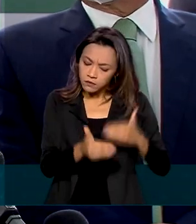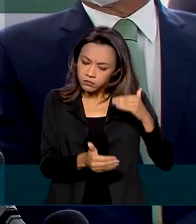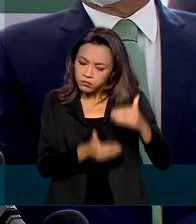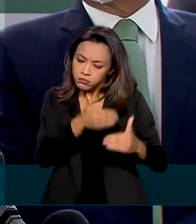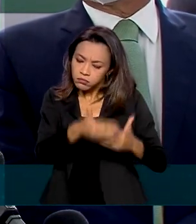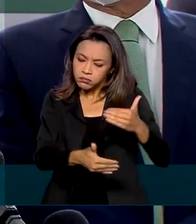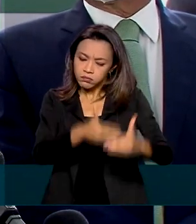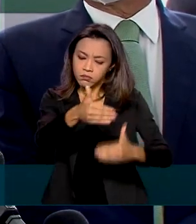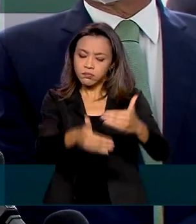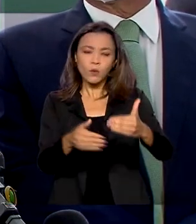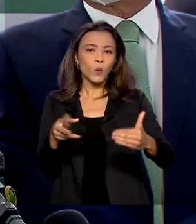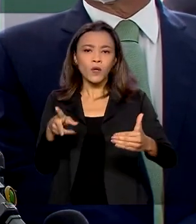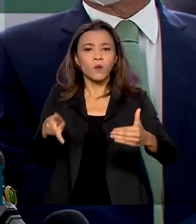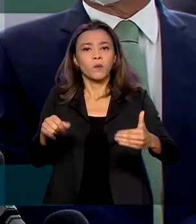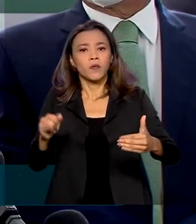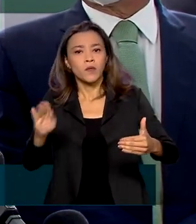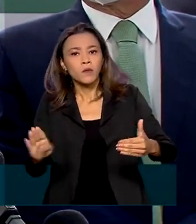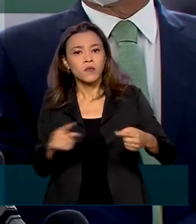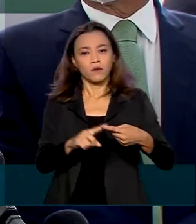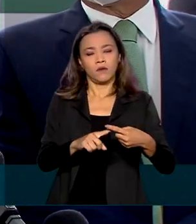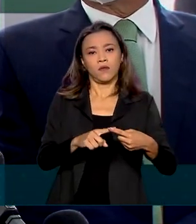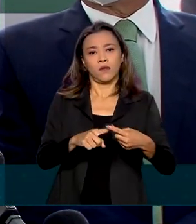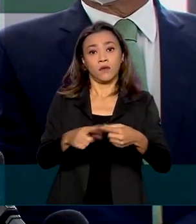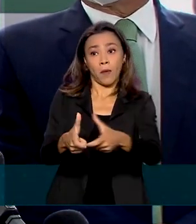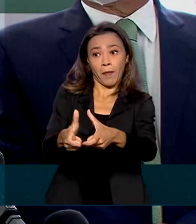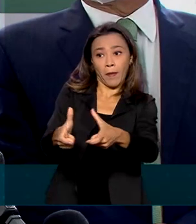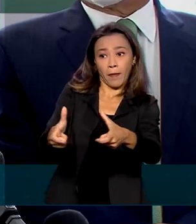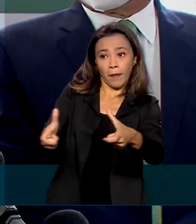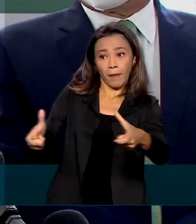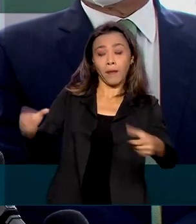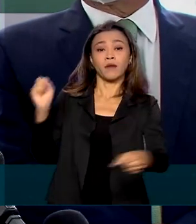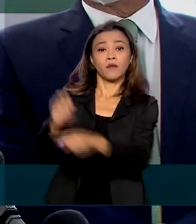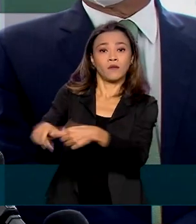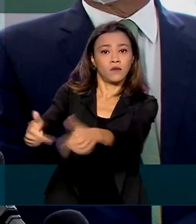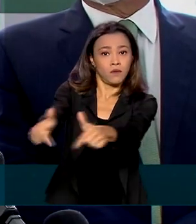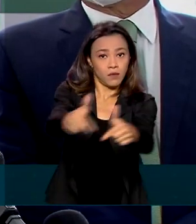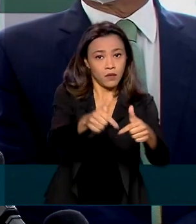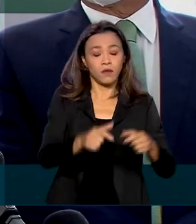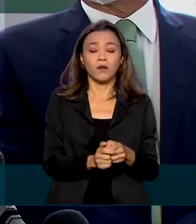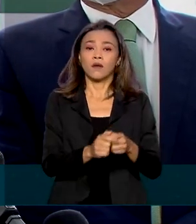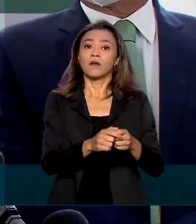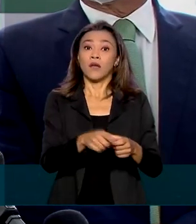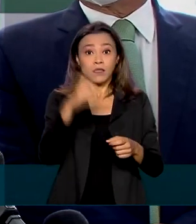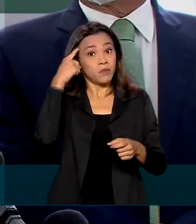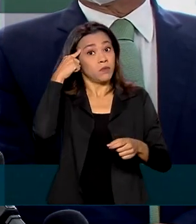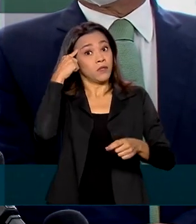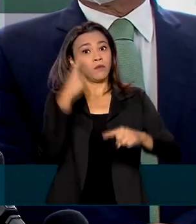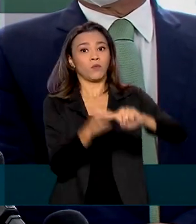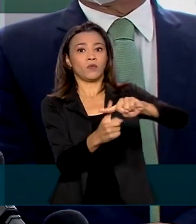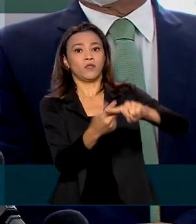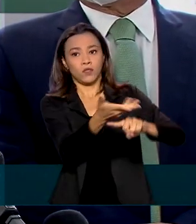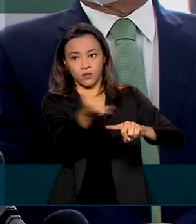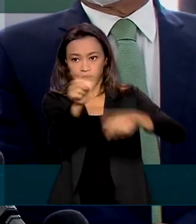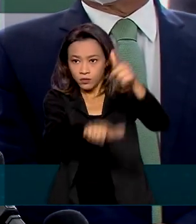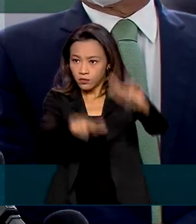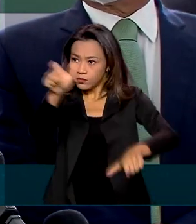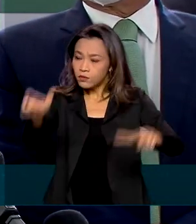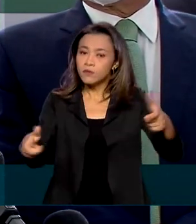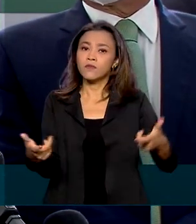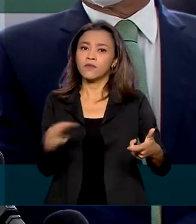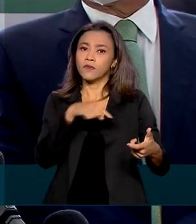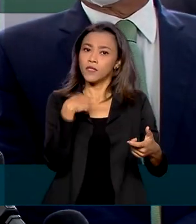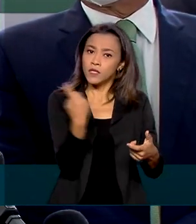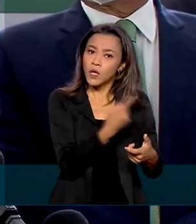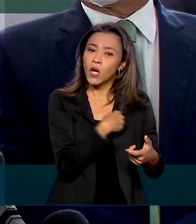do PIB, dos empregos, do otimismo, da vontade de vencer e nos livrarmos